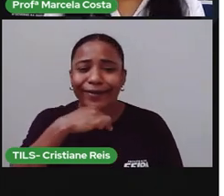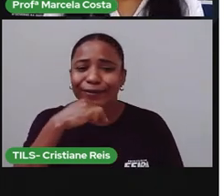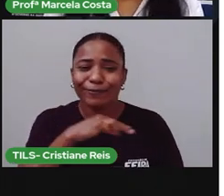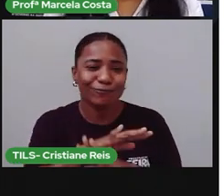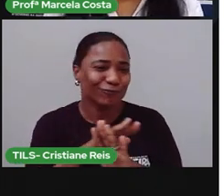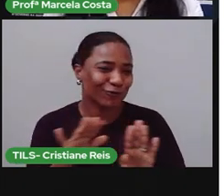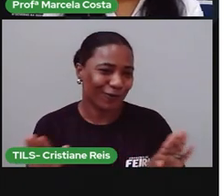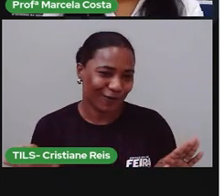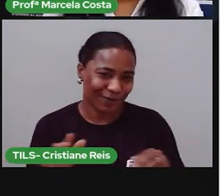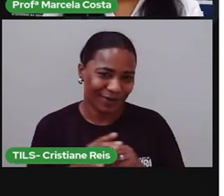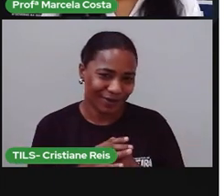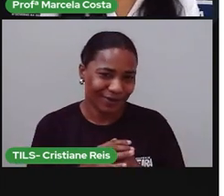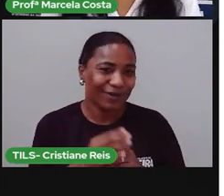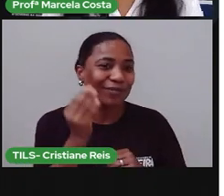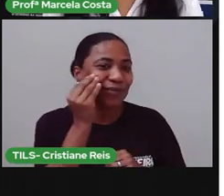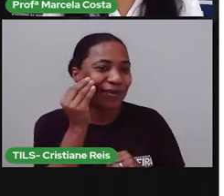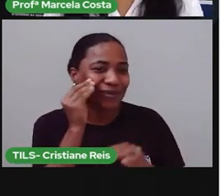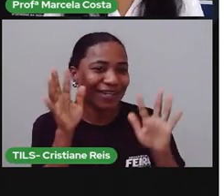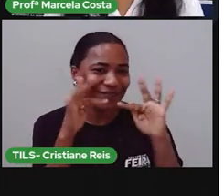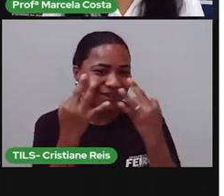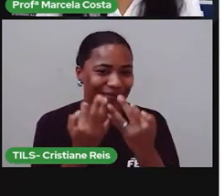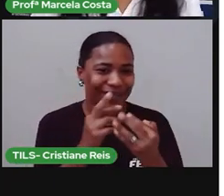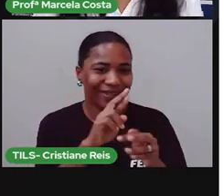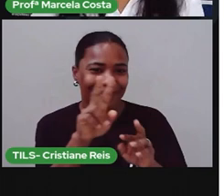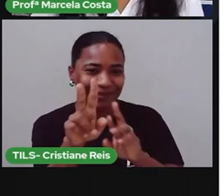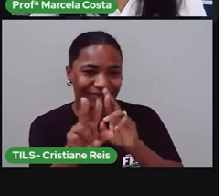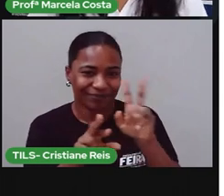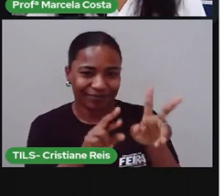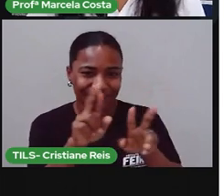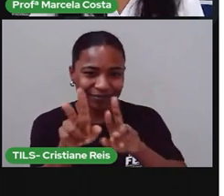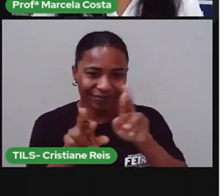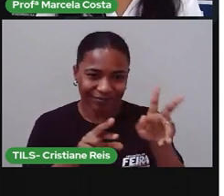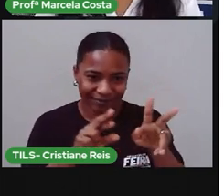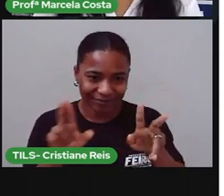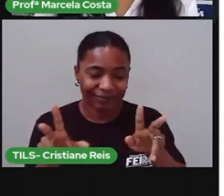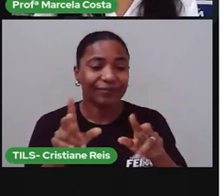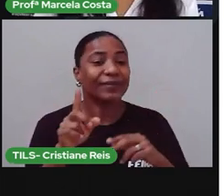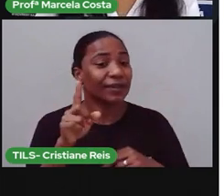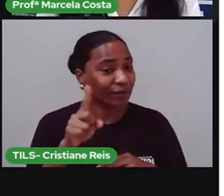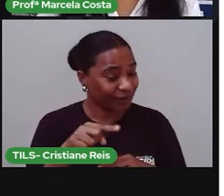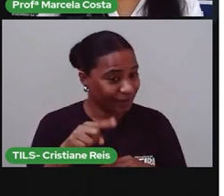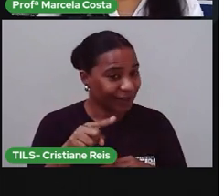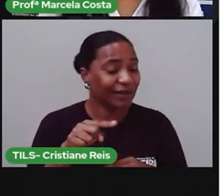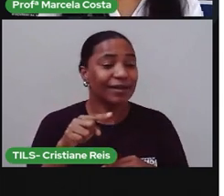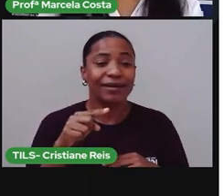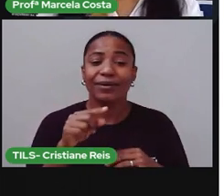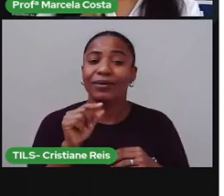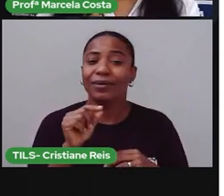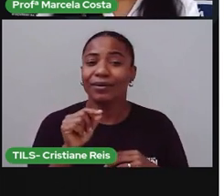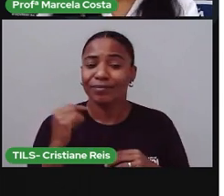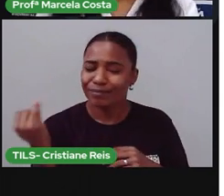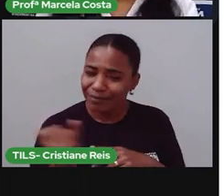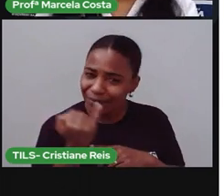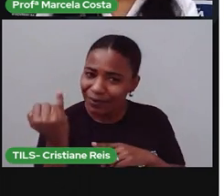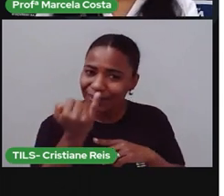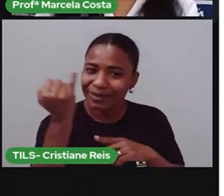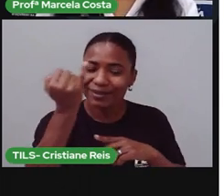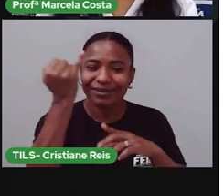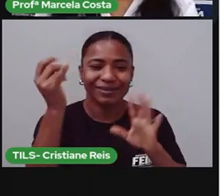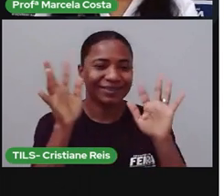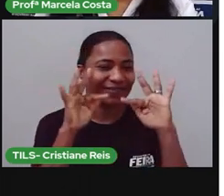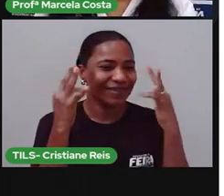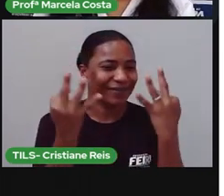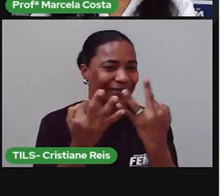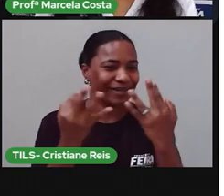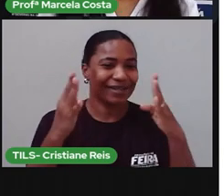Então, há uma diversidade. E é muito importante que no lar esteja bem definido,